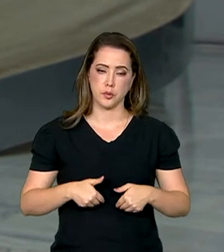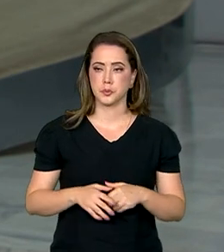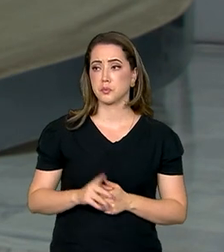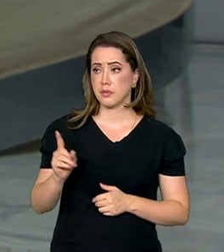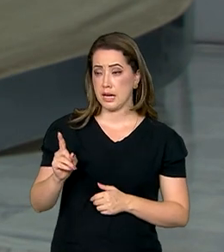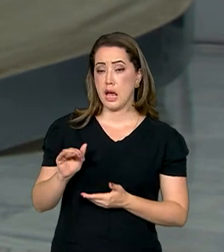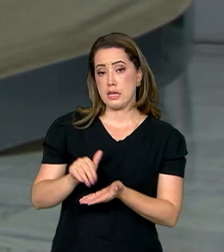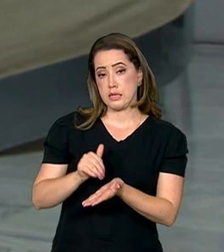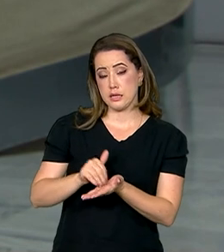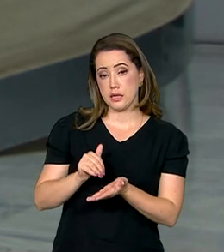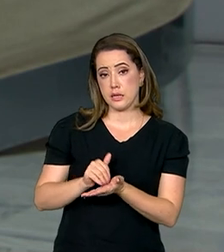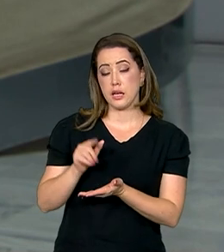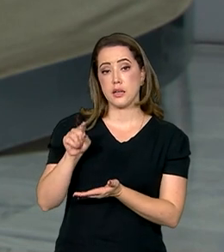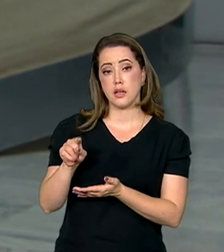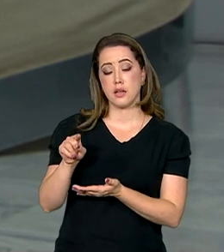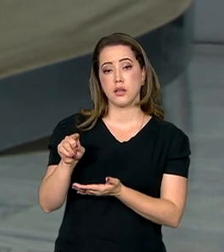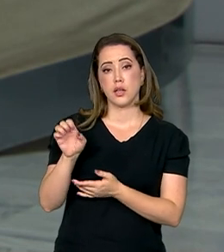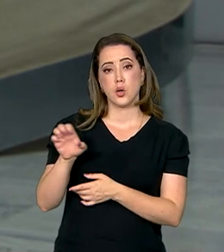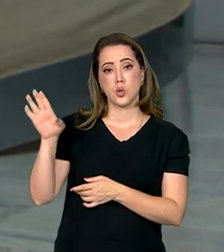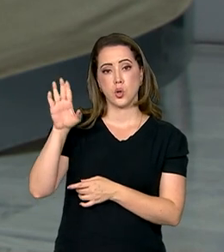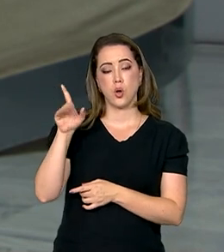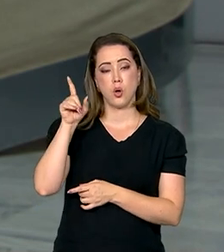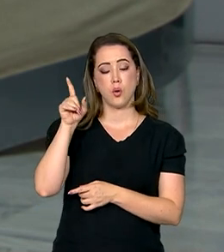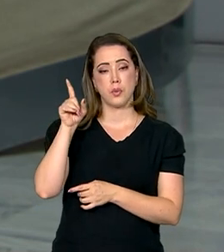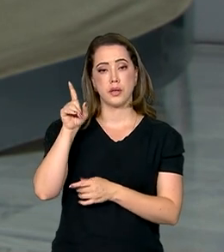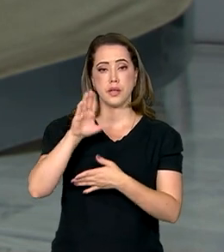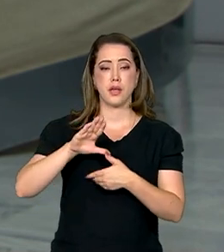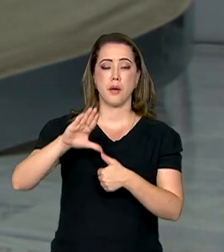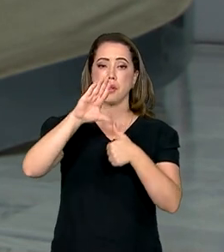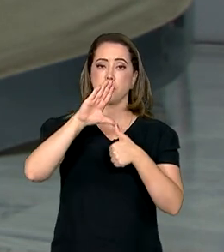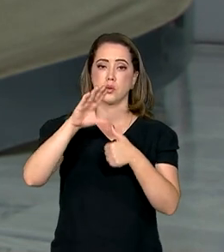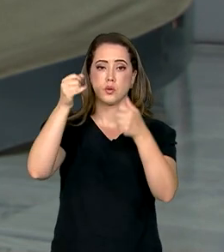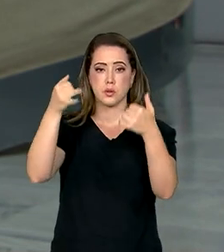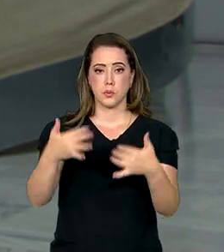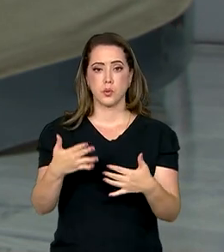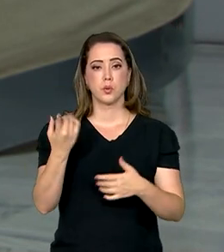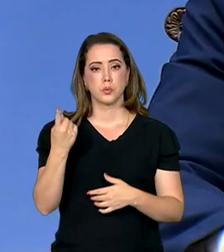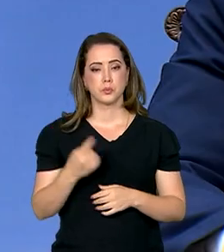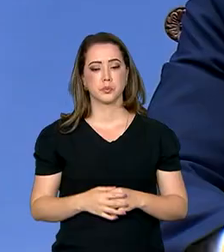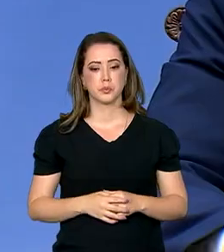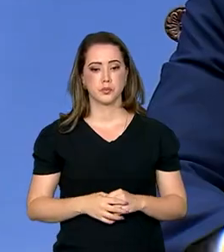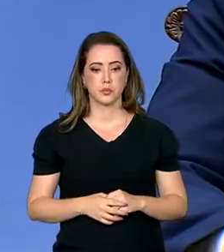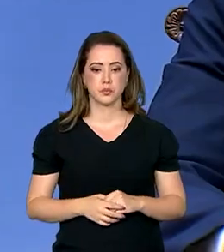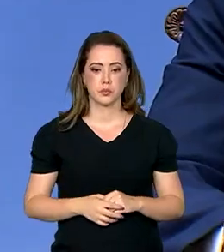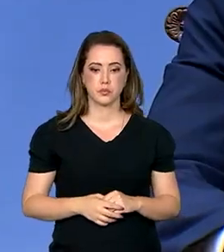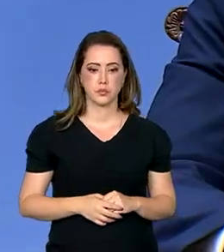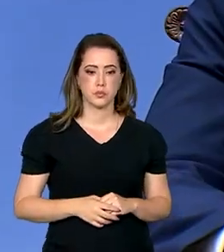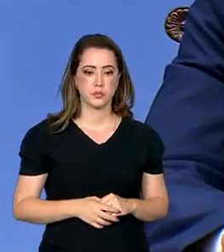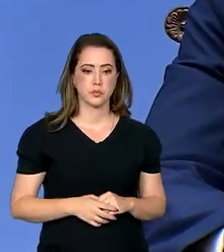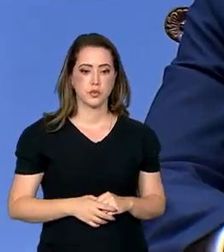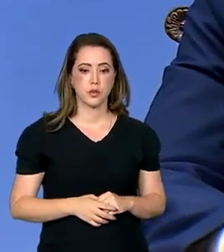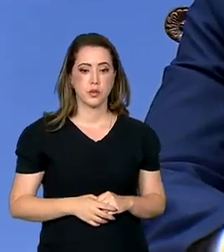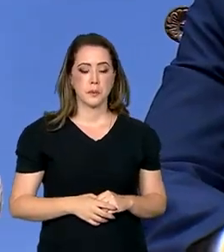e América do Norte, do Itamaraty, falou sobre essa agenda oficial. Vamos acompanhar. Todo este